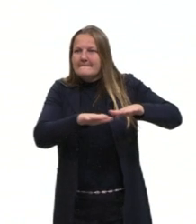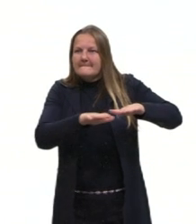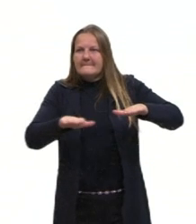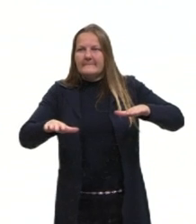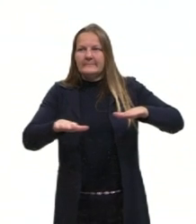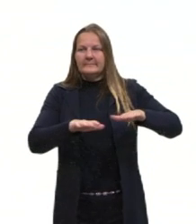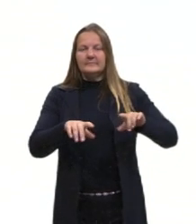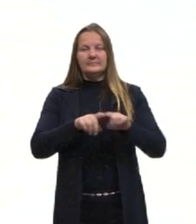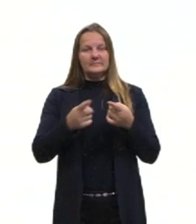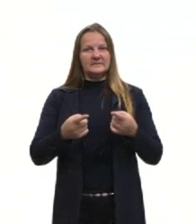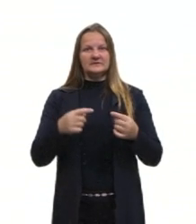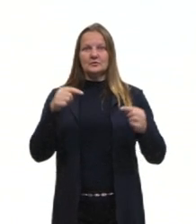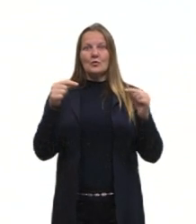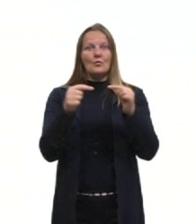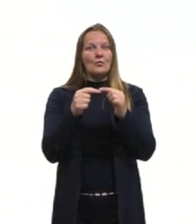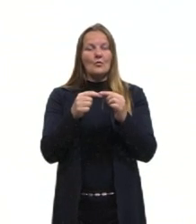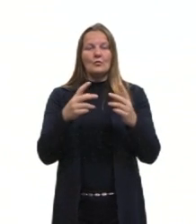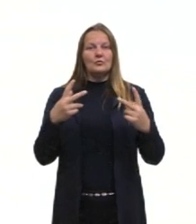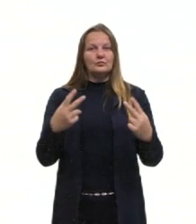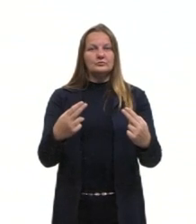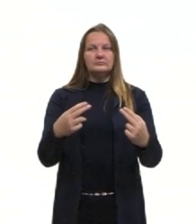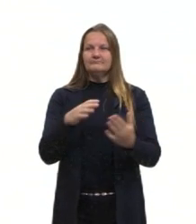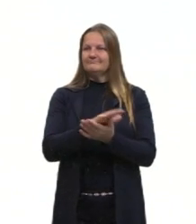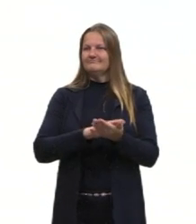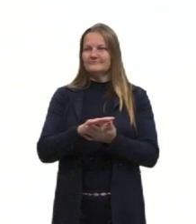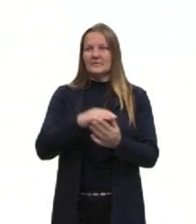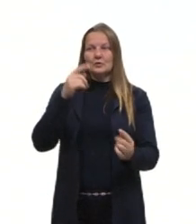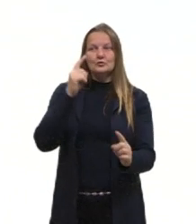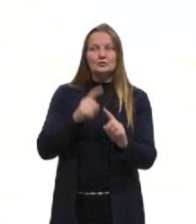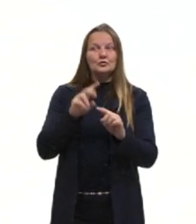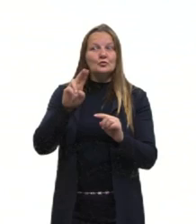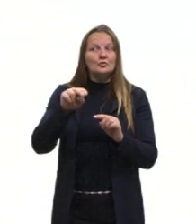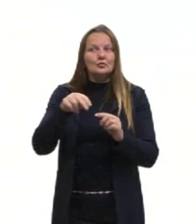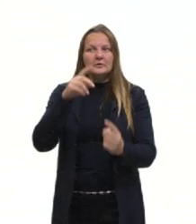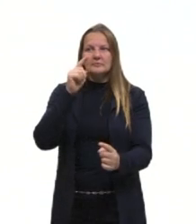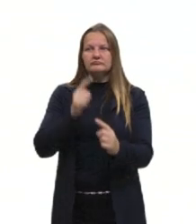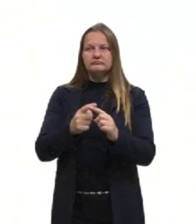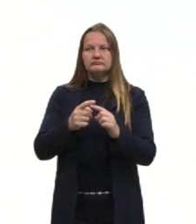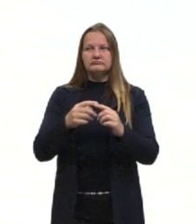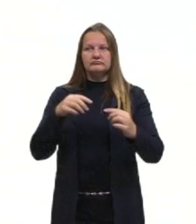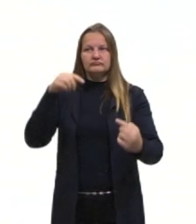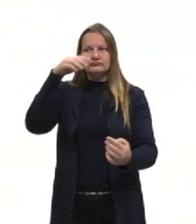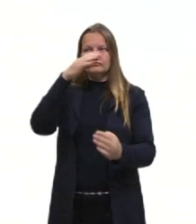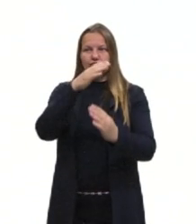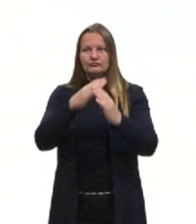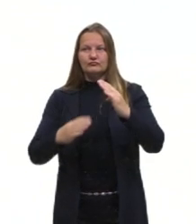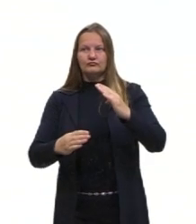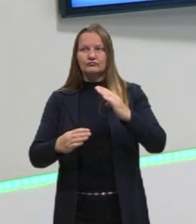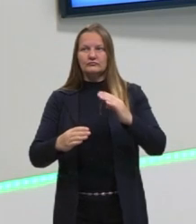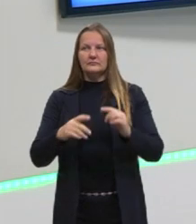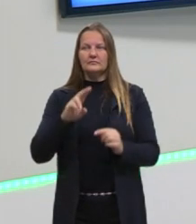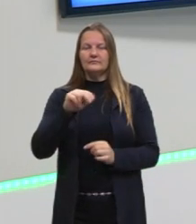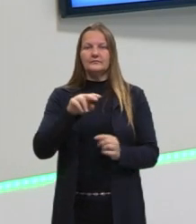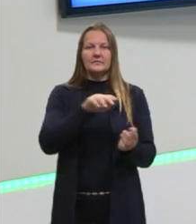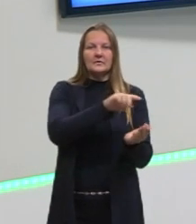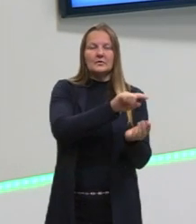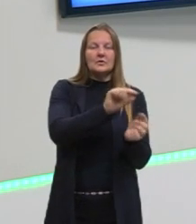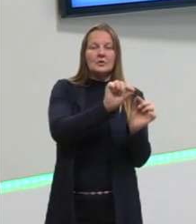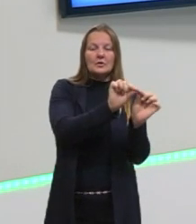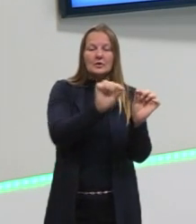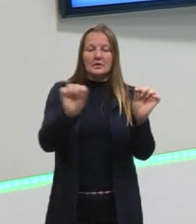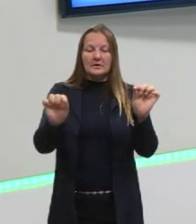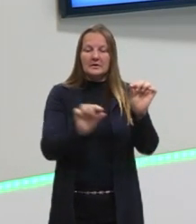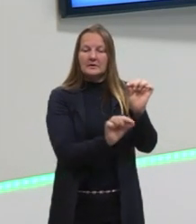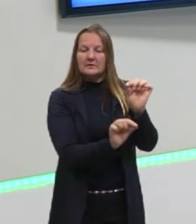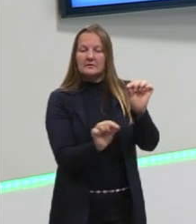possuem ponto em comum entre elas. De forma gráfica, essas retas são representadas por duas linhas distintas,